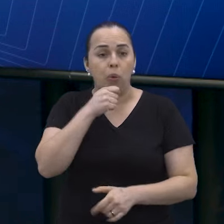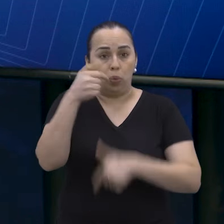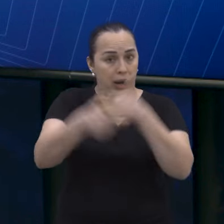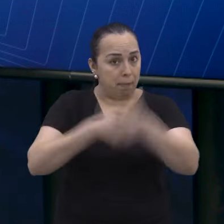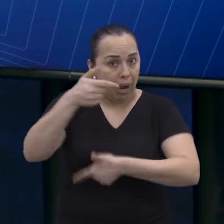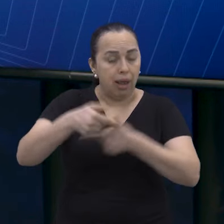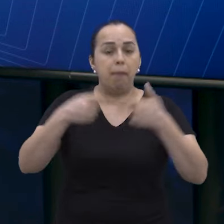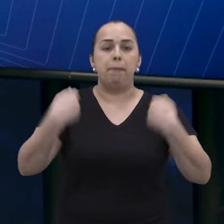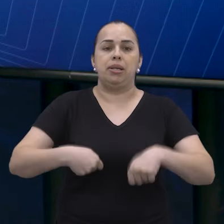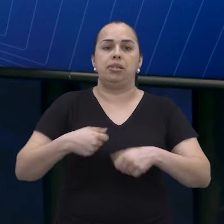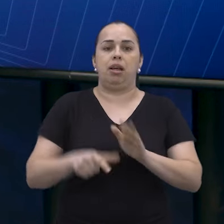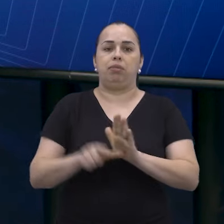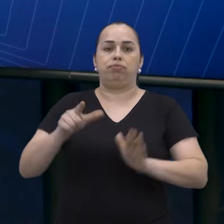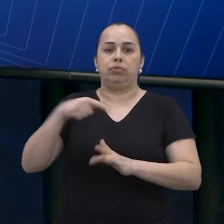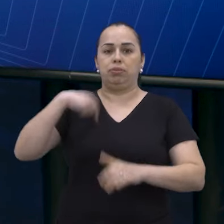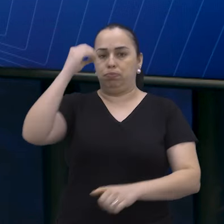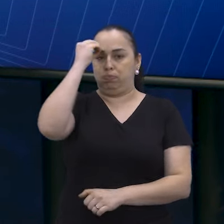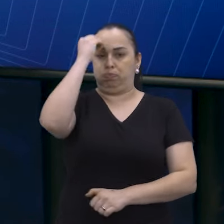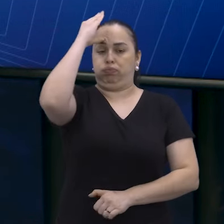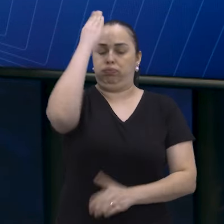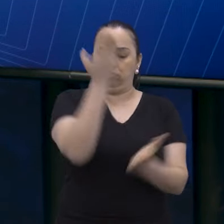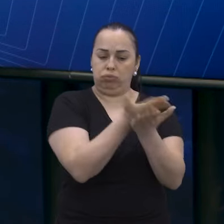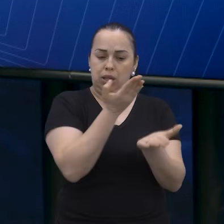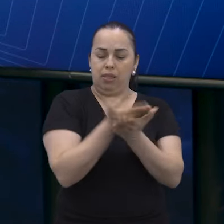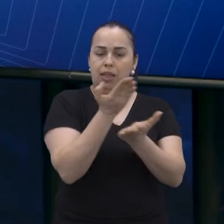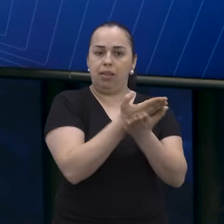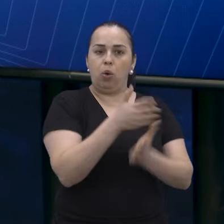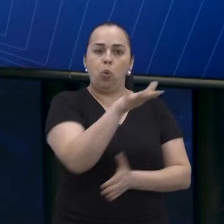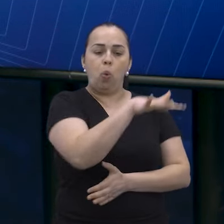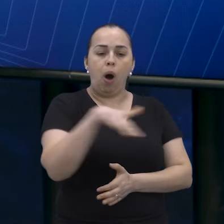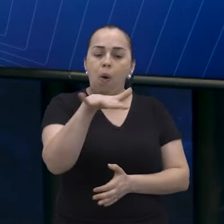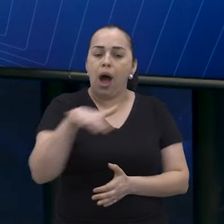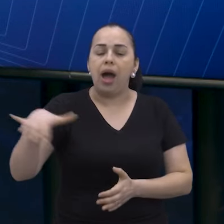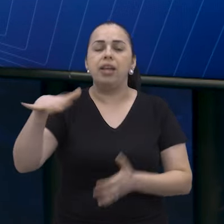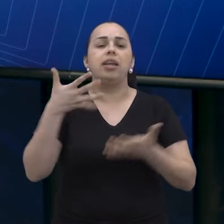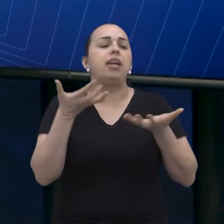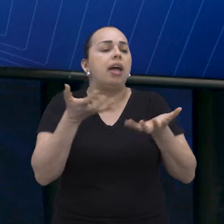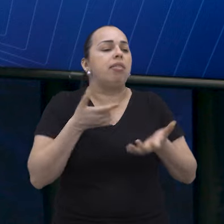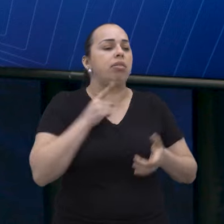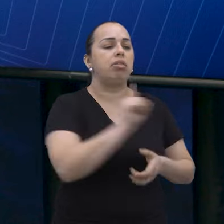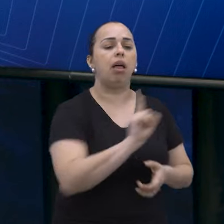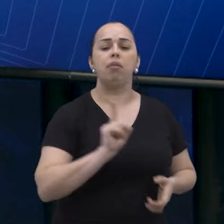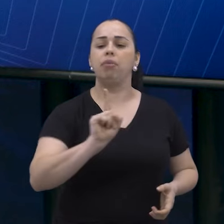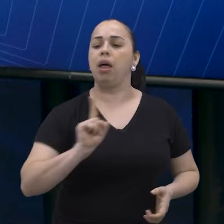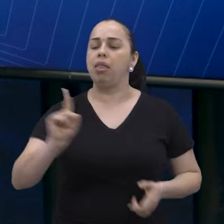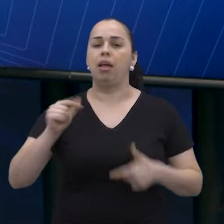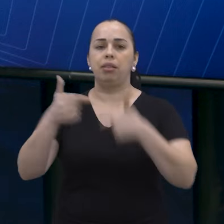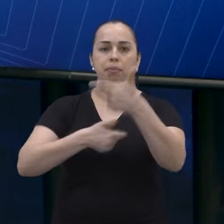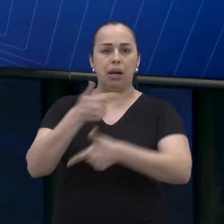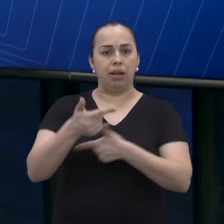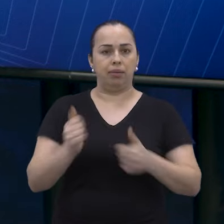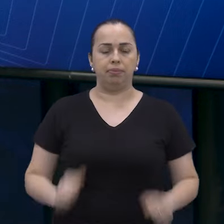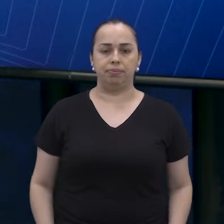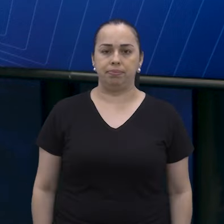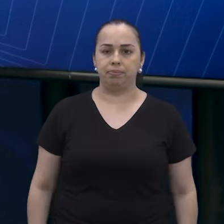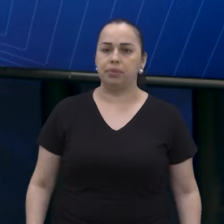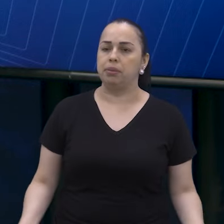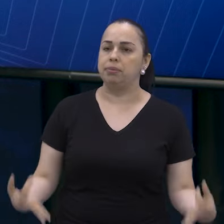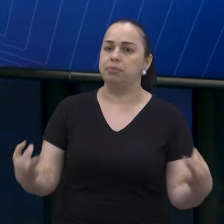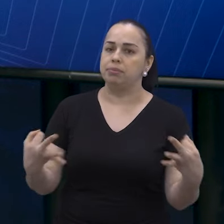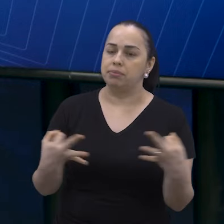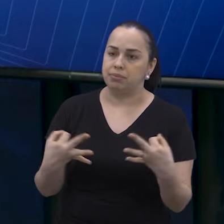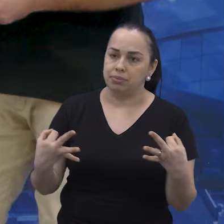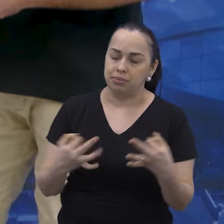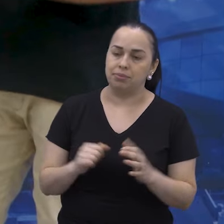buscar esse conhecimento a partir dos conhecimentos da área que você gostaria de se inserir ou que você gostaria de se candidatar a uma vaga.